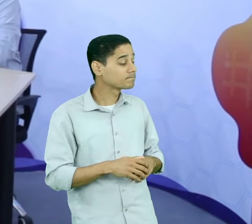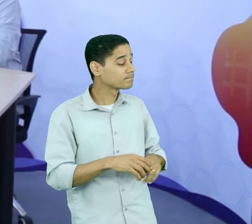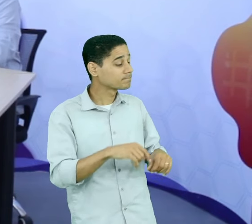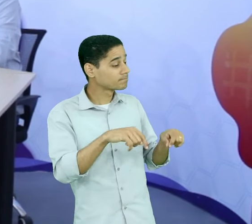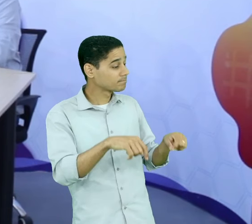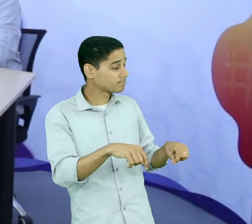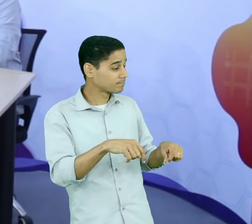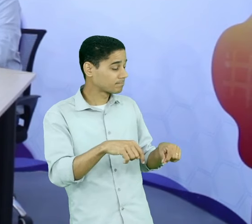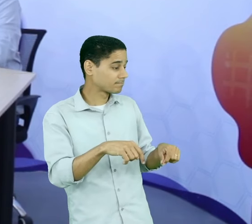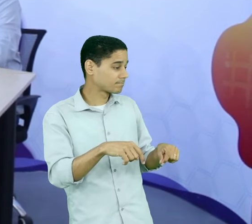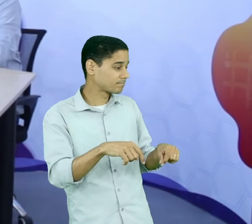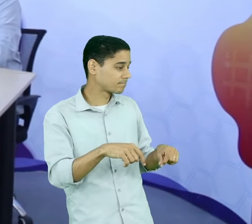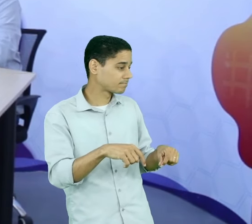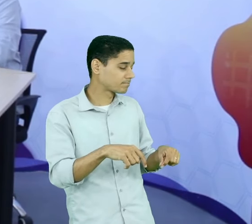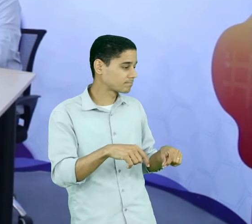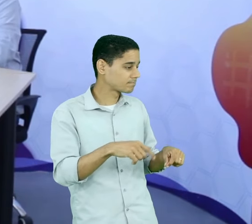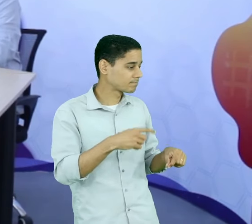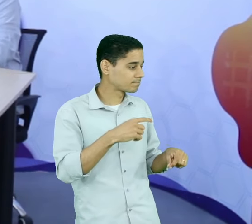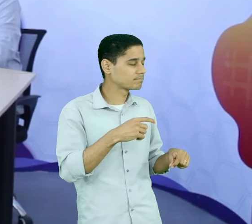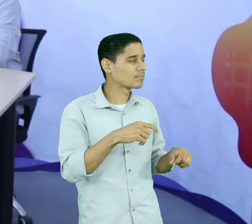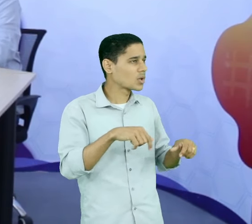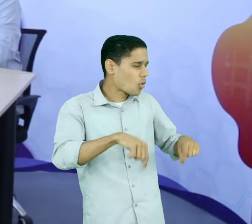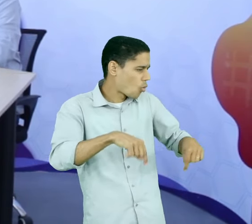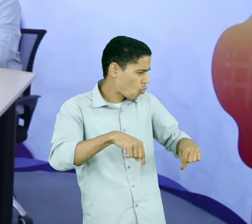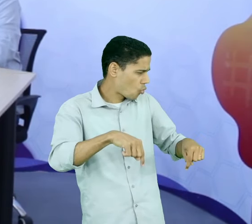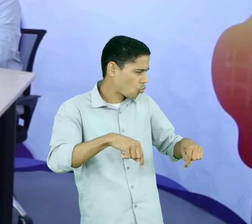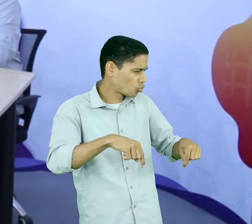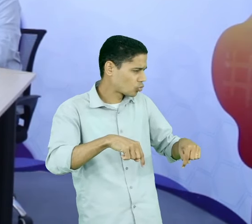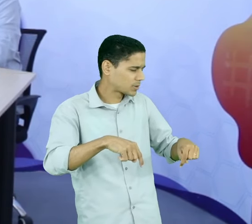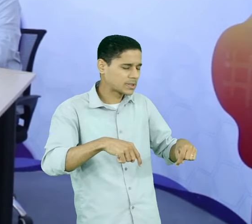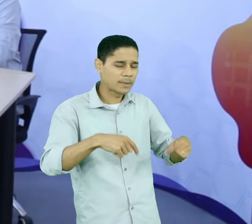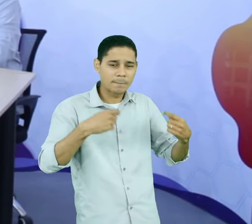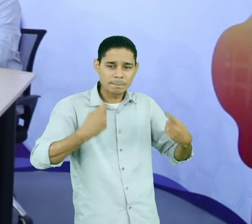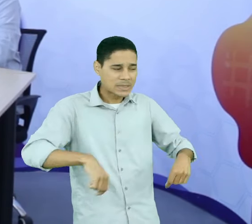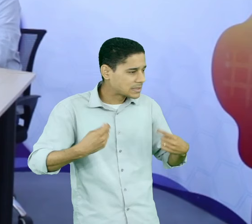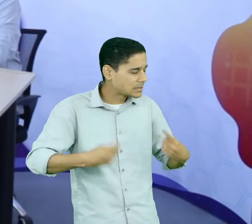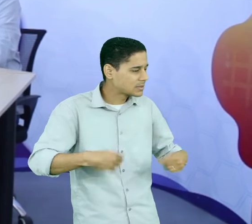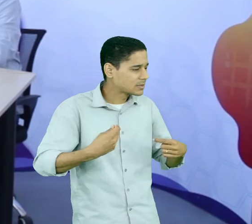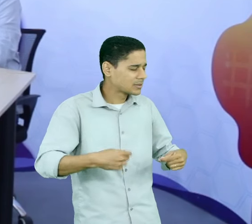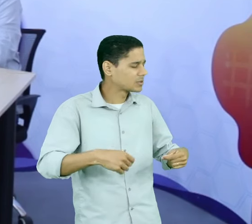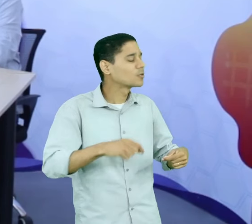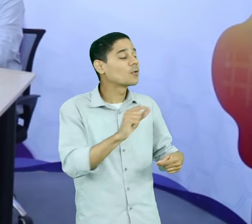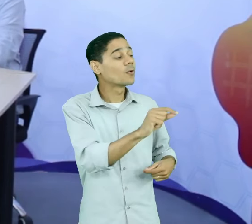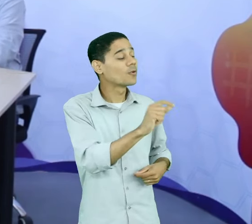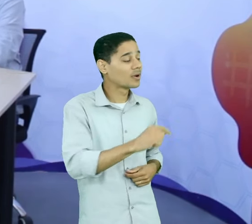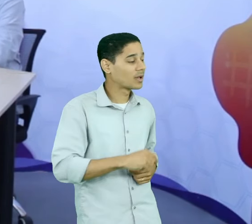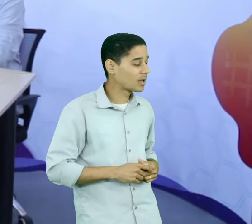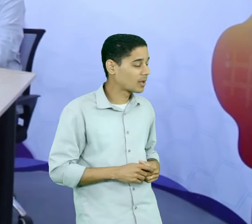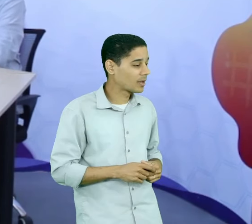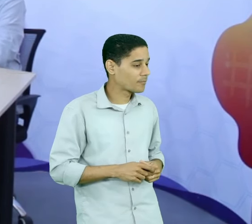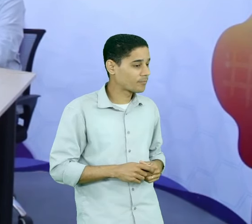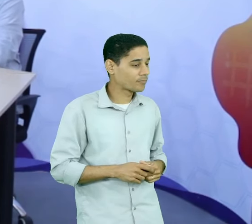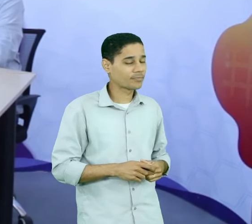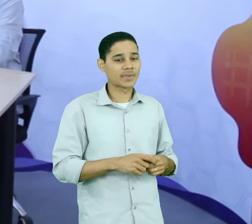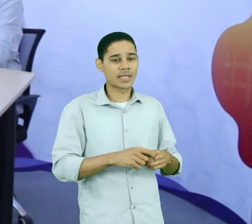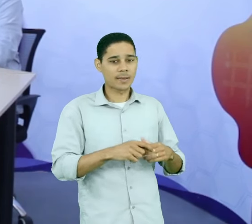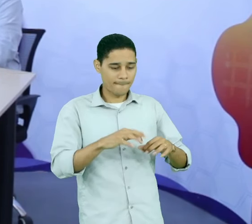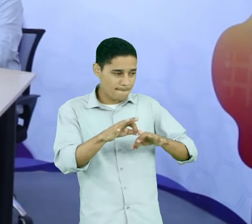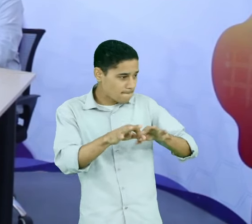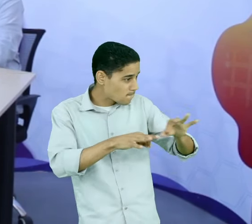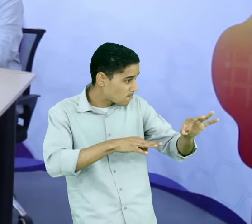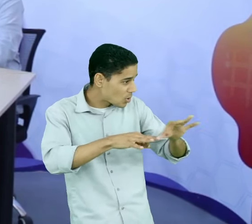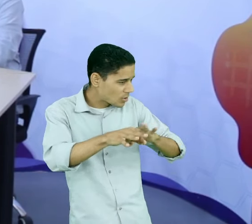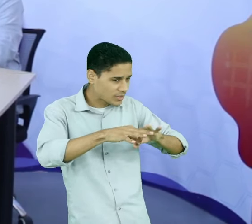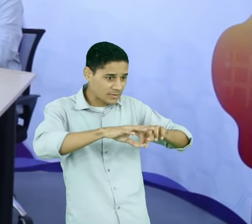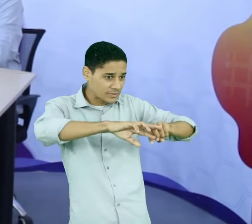de vista de agente está muito requisitado para conduzir projetos complexos